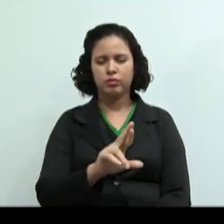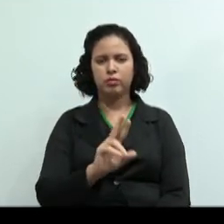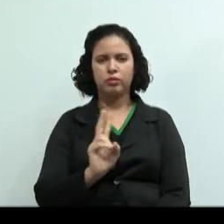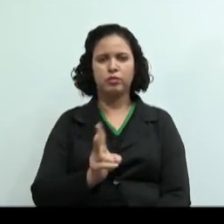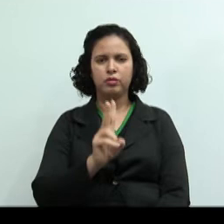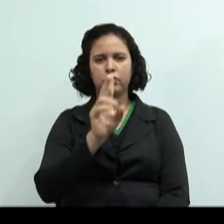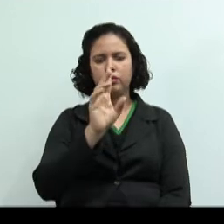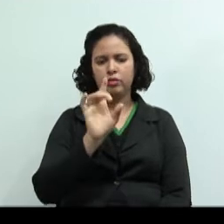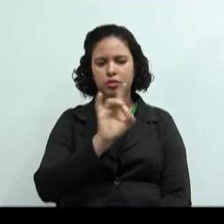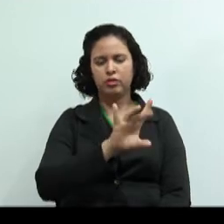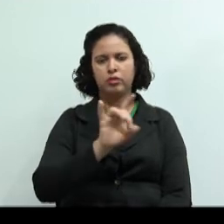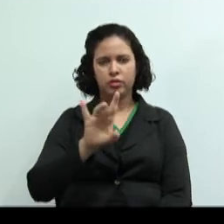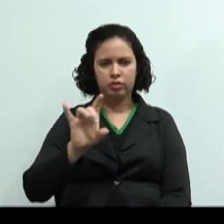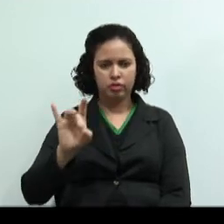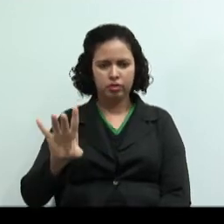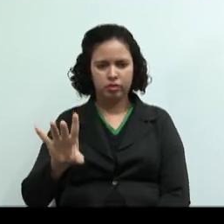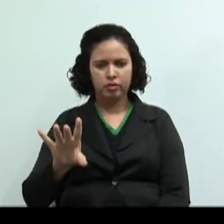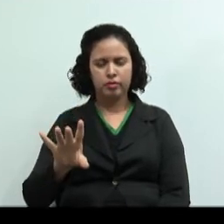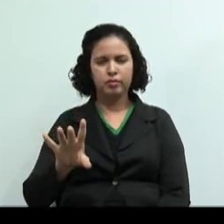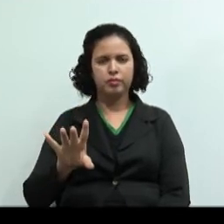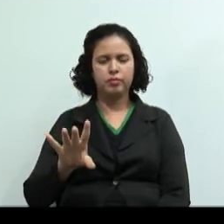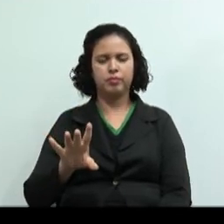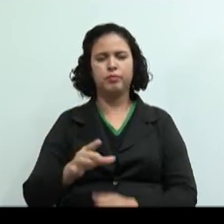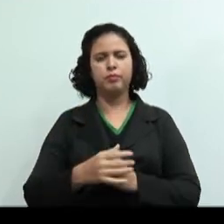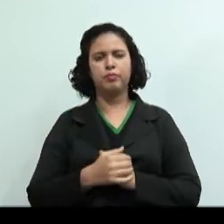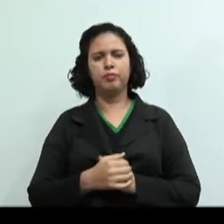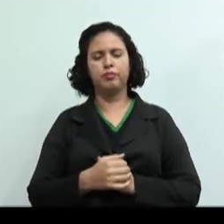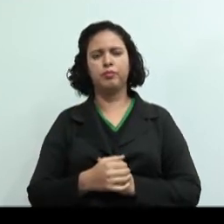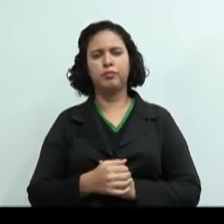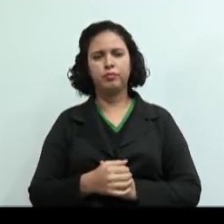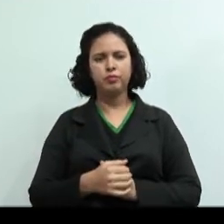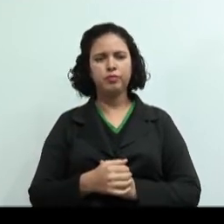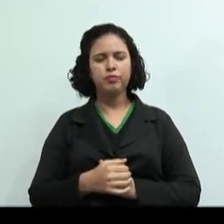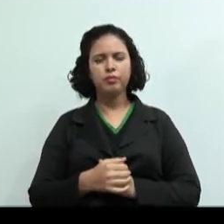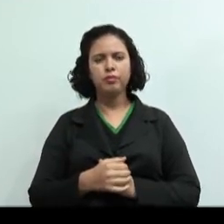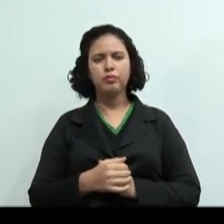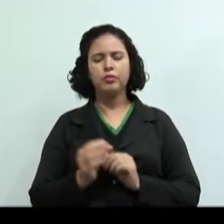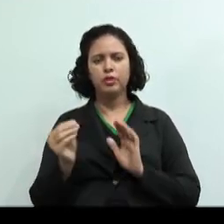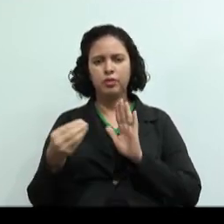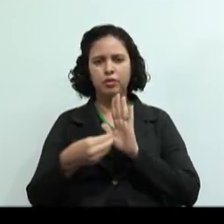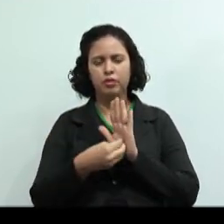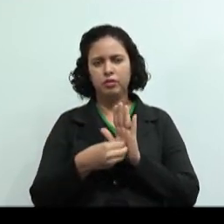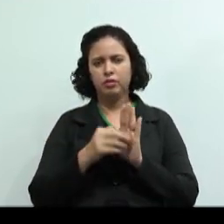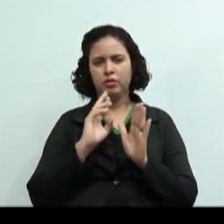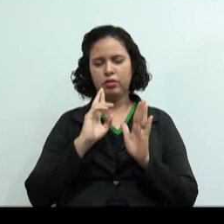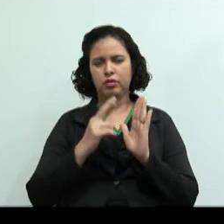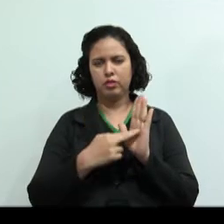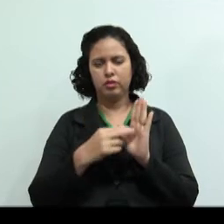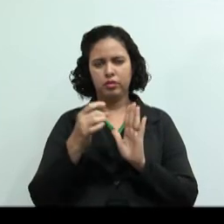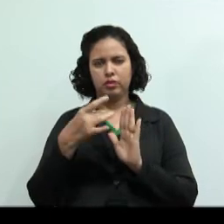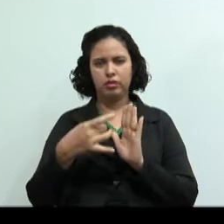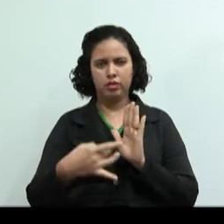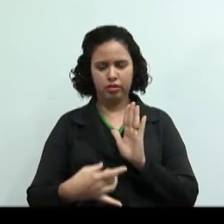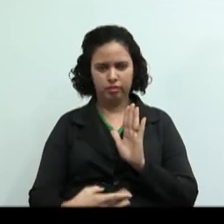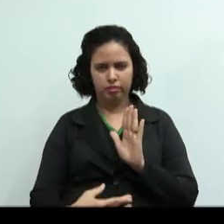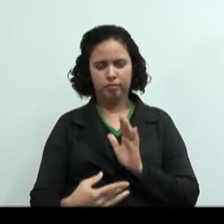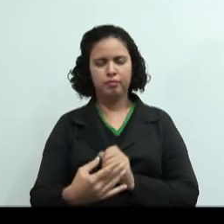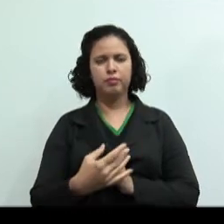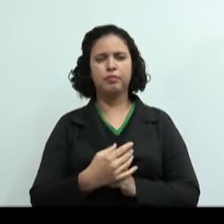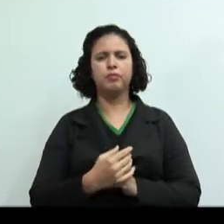direto, variável, indireto e custos fixos. Ele colocou o resultadozinho de cada uma. Ok.